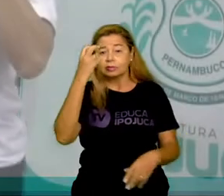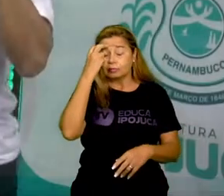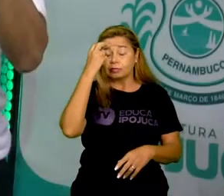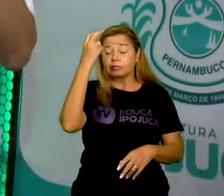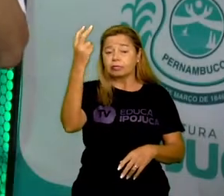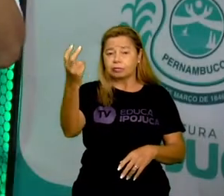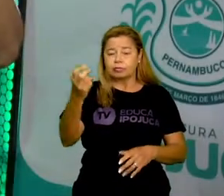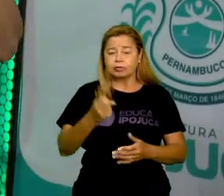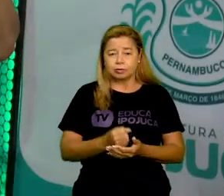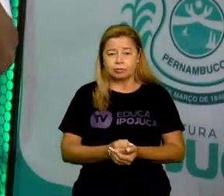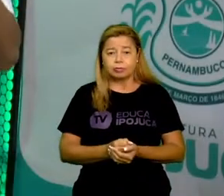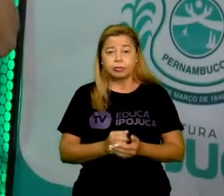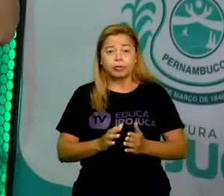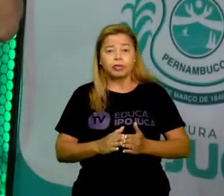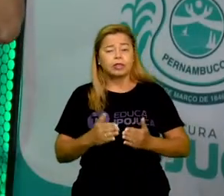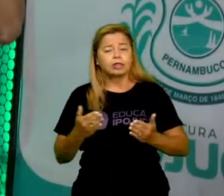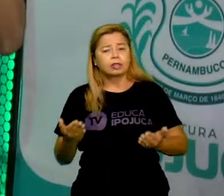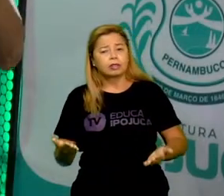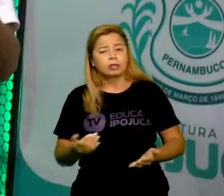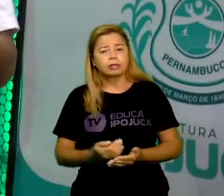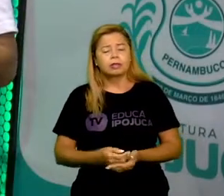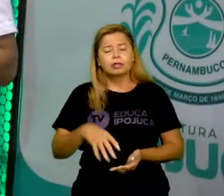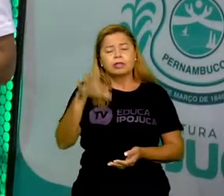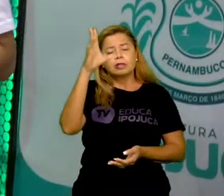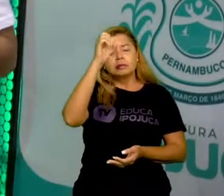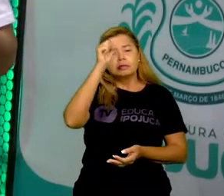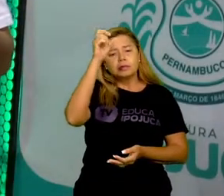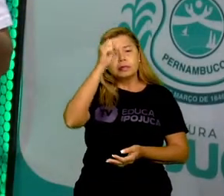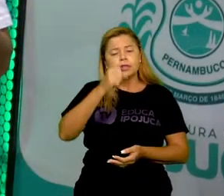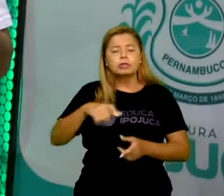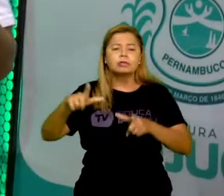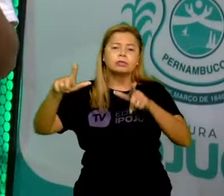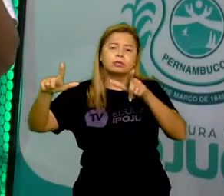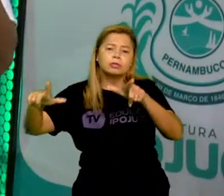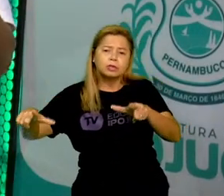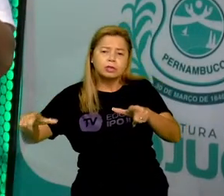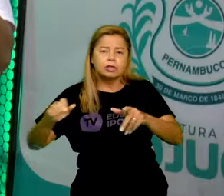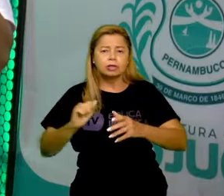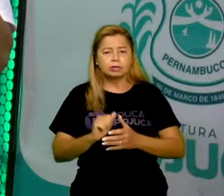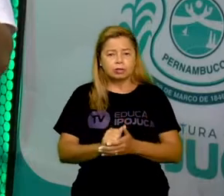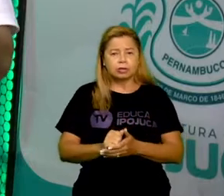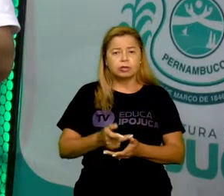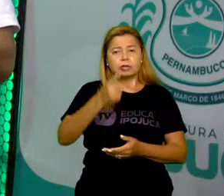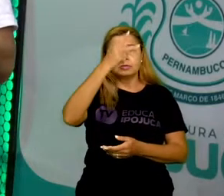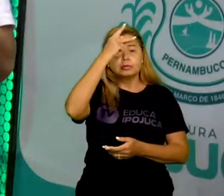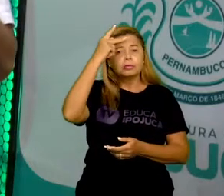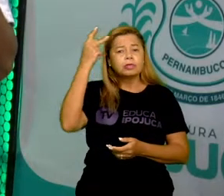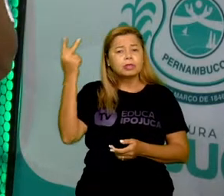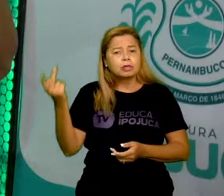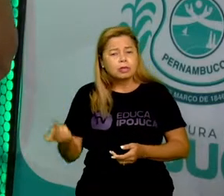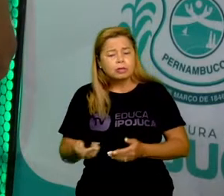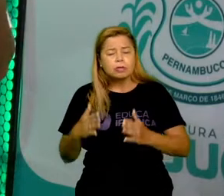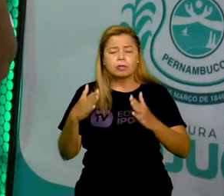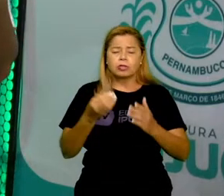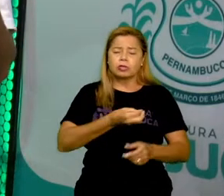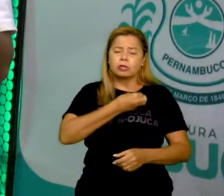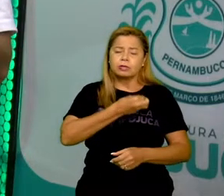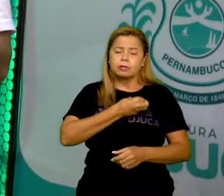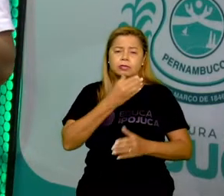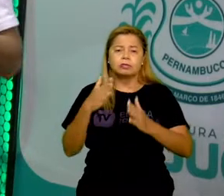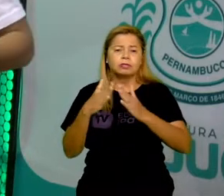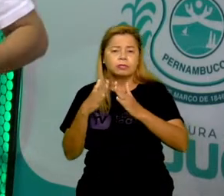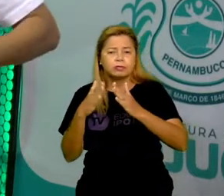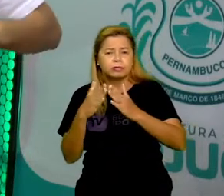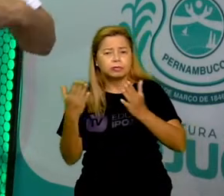Então, a gente vai aprender um pouco sobre o território e do tipo de pessoas que moram lá, que a diversidade é muito